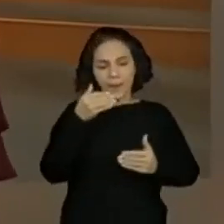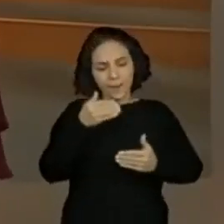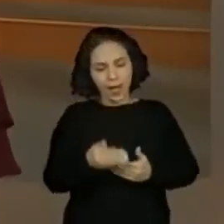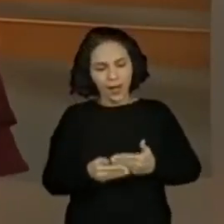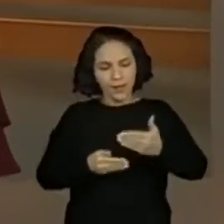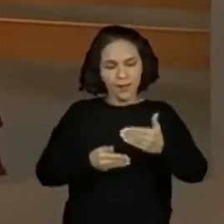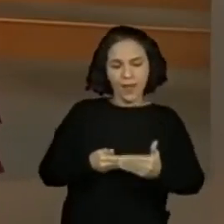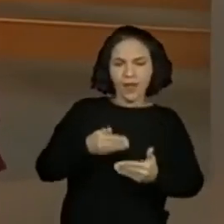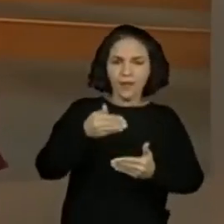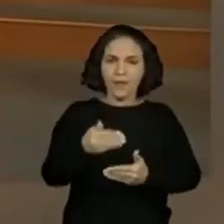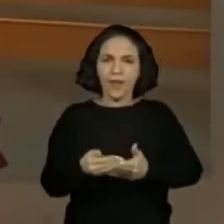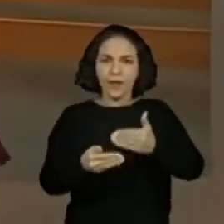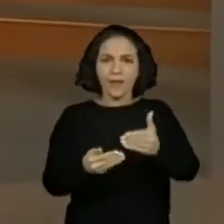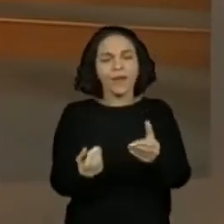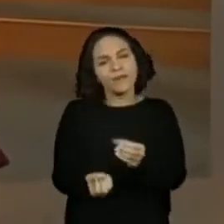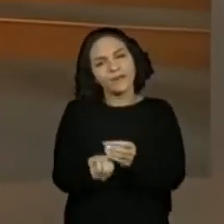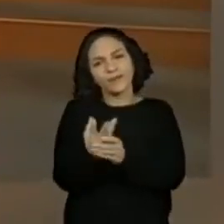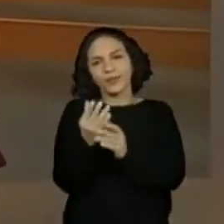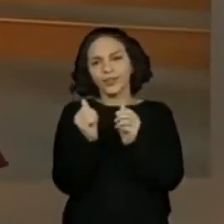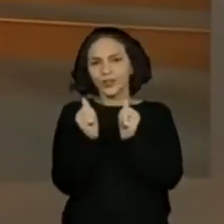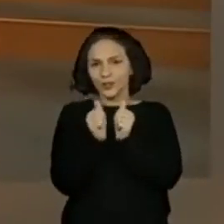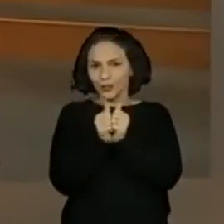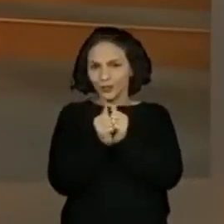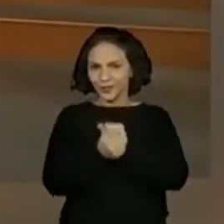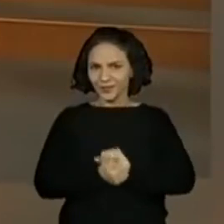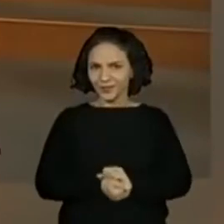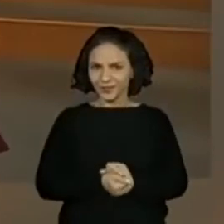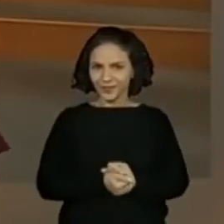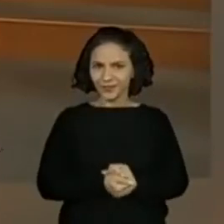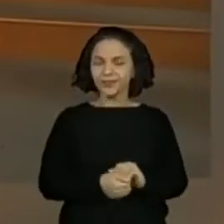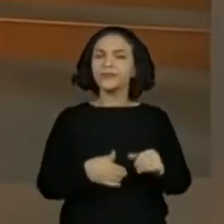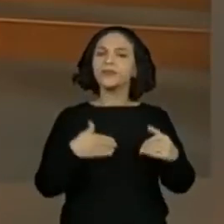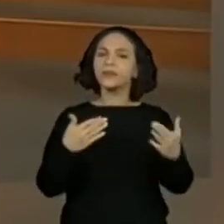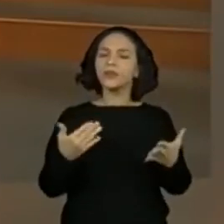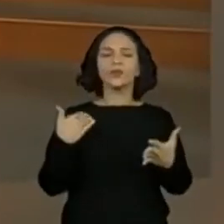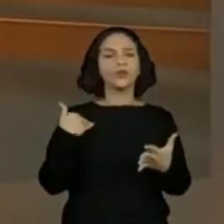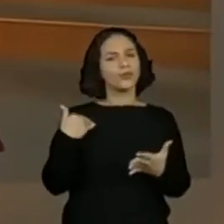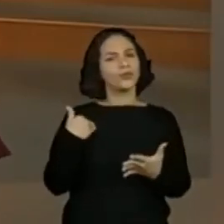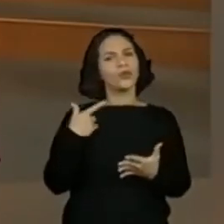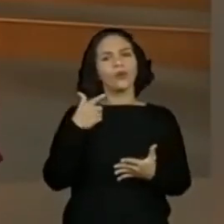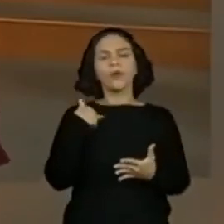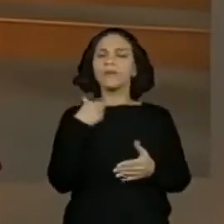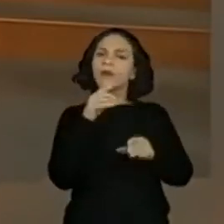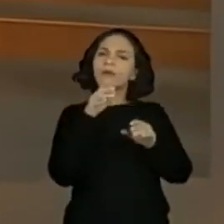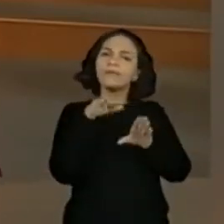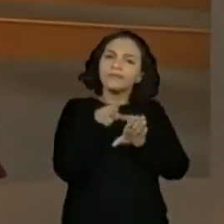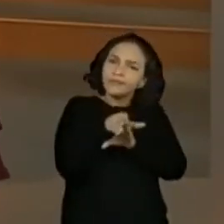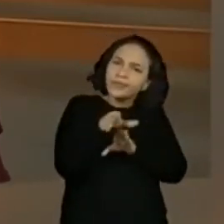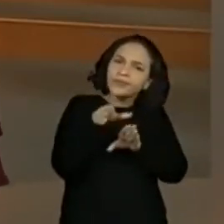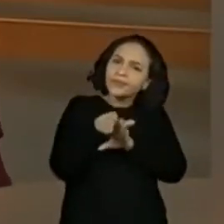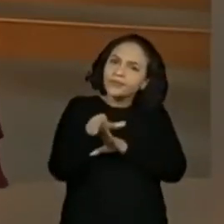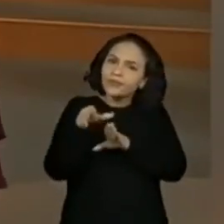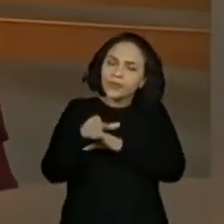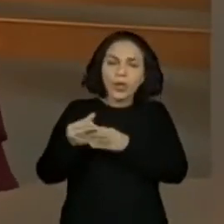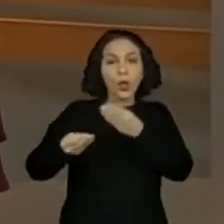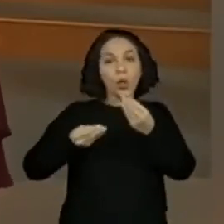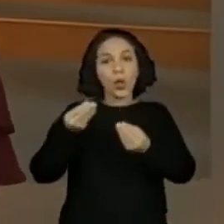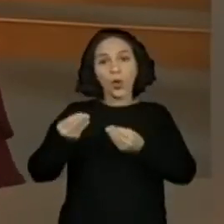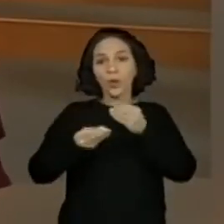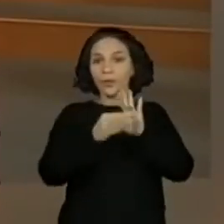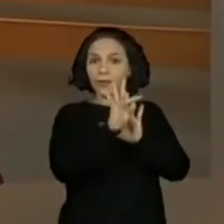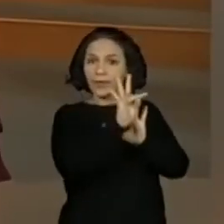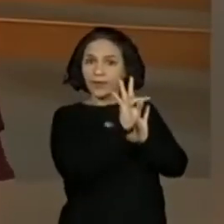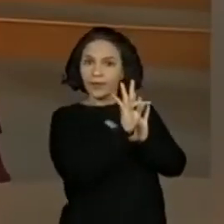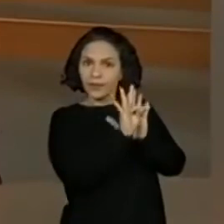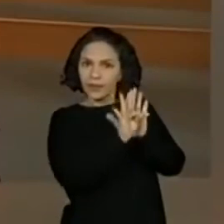vai desenvolver aqui juntinhos, tá bom? Então, a prova vai fazer passo a passo como a gente olhar para o texto